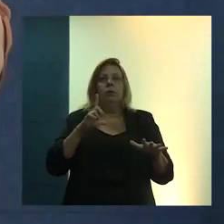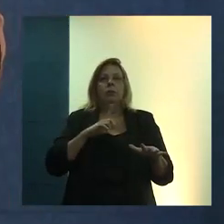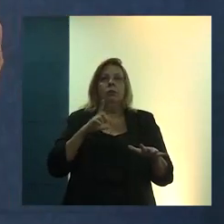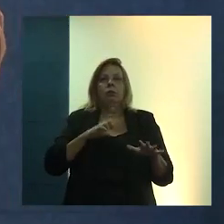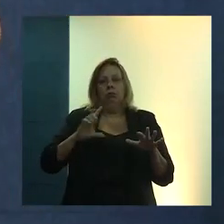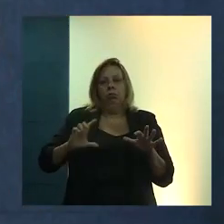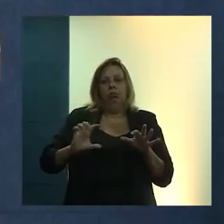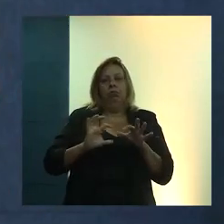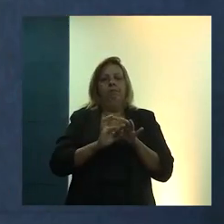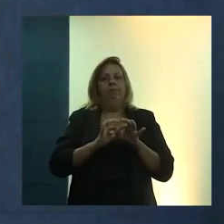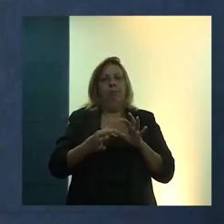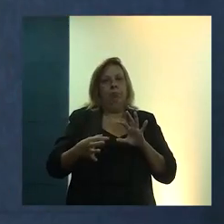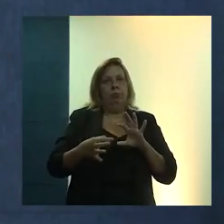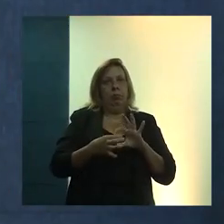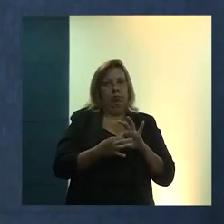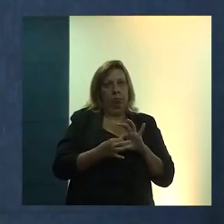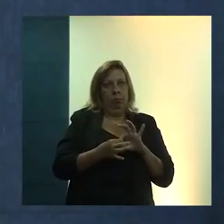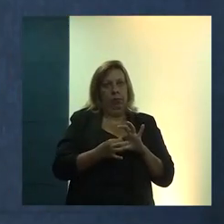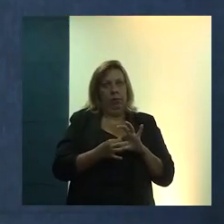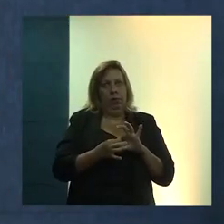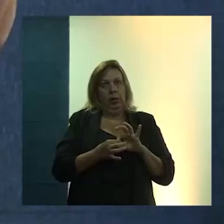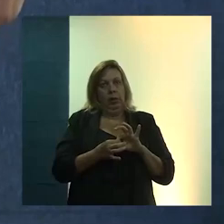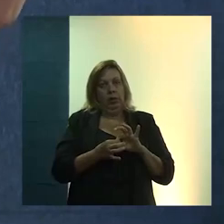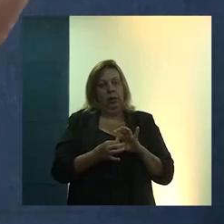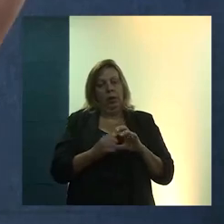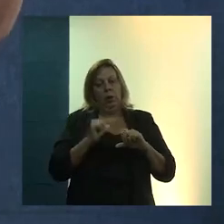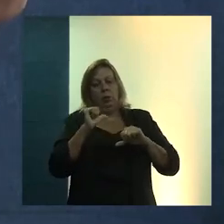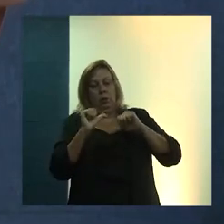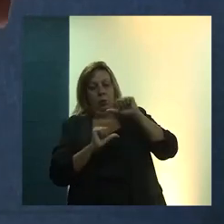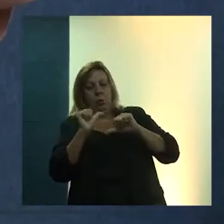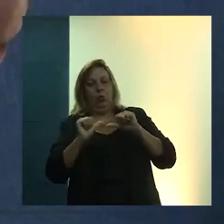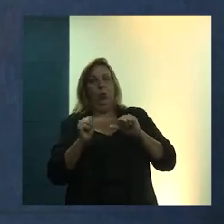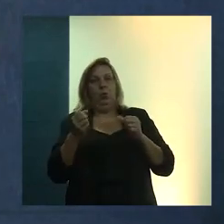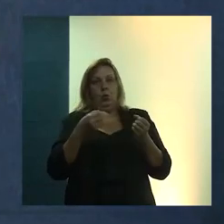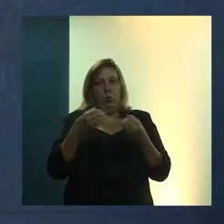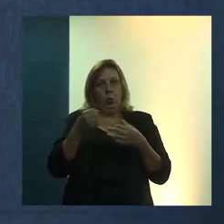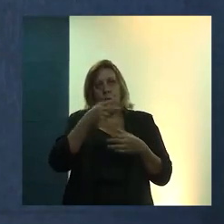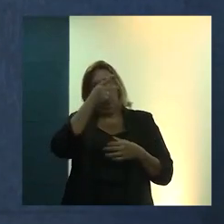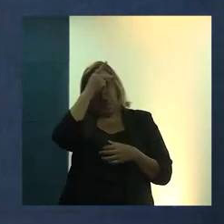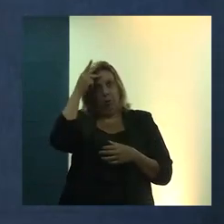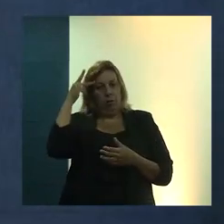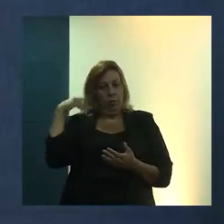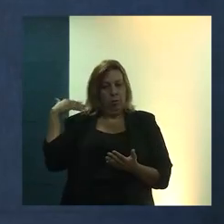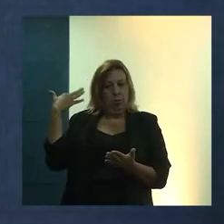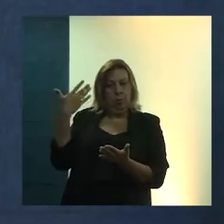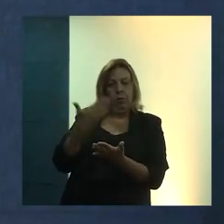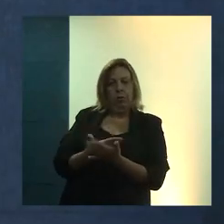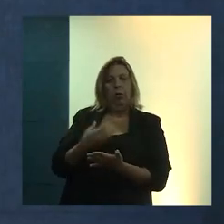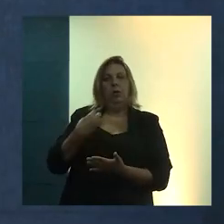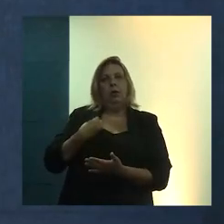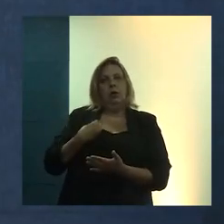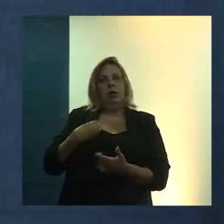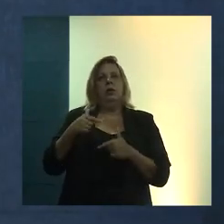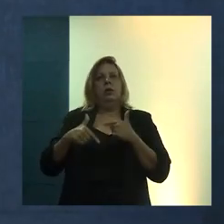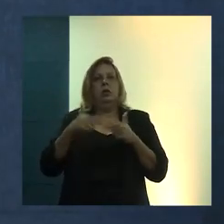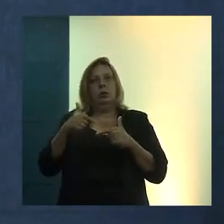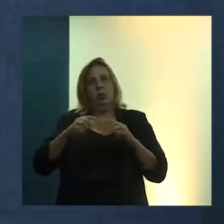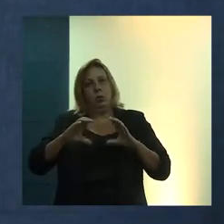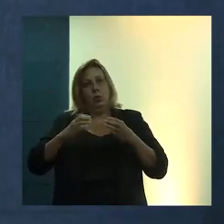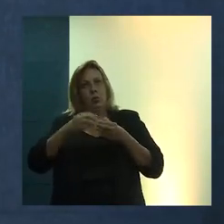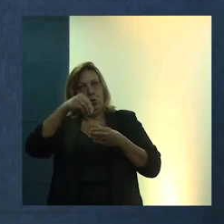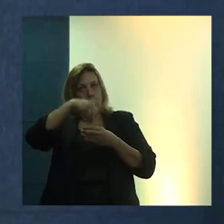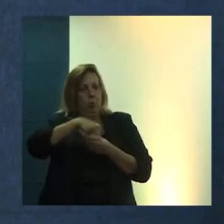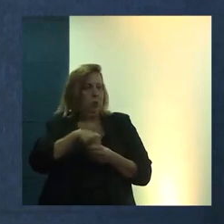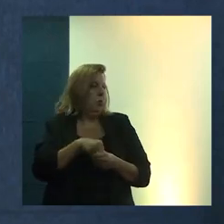agregação e de renovação do quadro, mas nos últimos três anos, são as pessoas que estiveram trabalhando no Lab